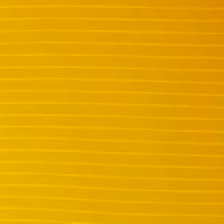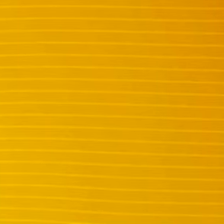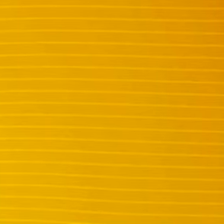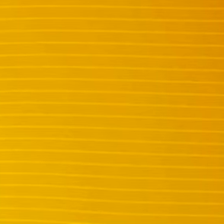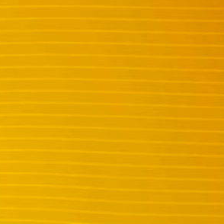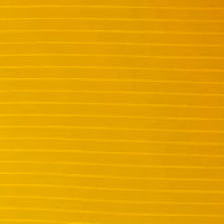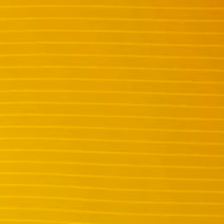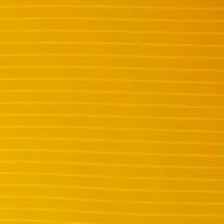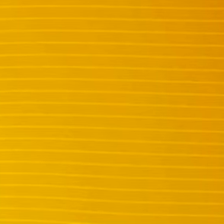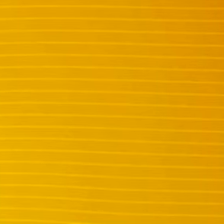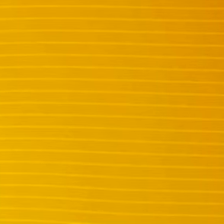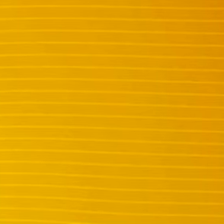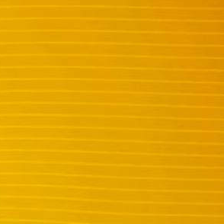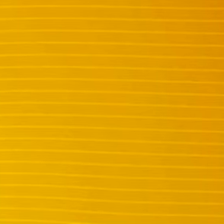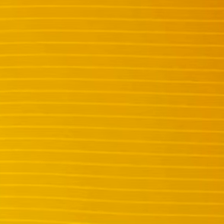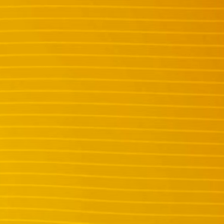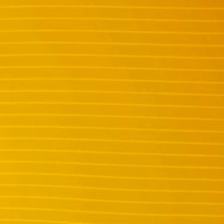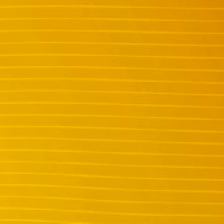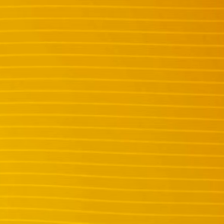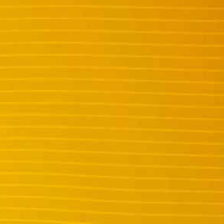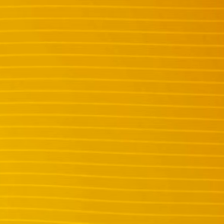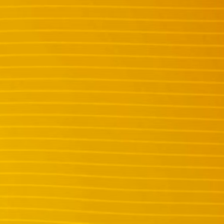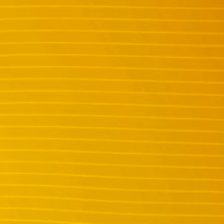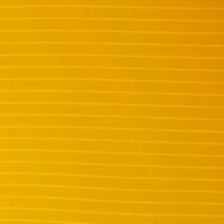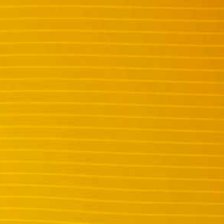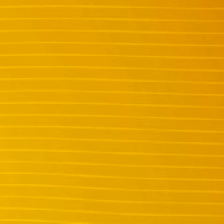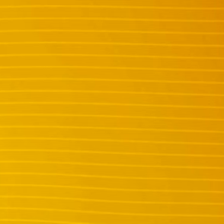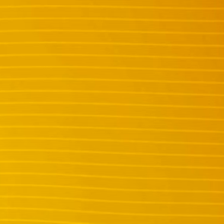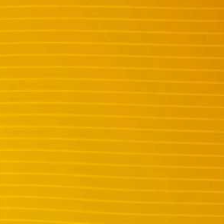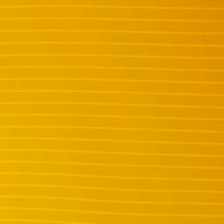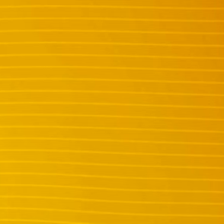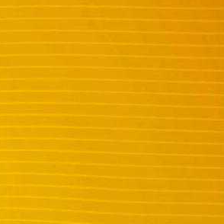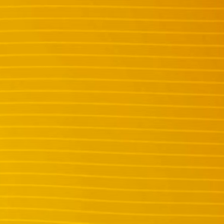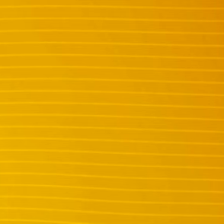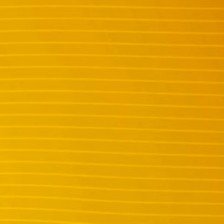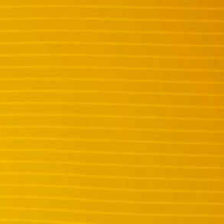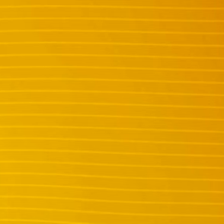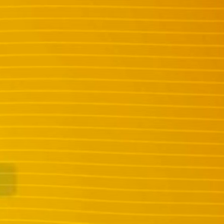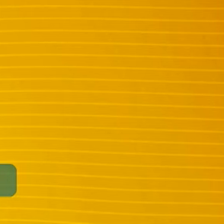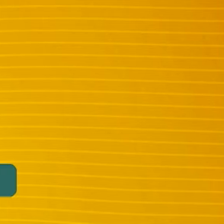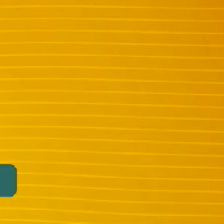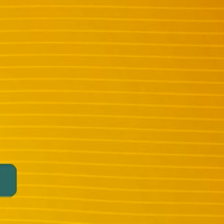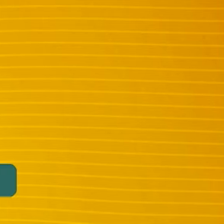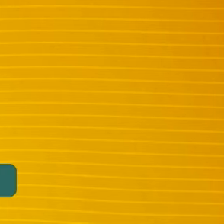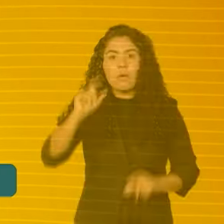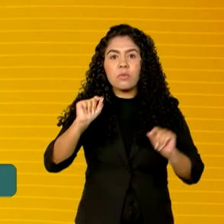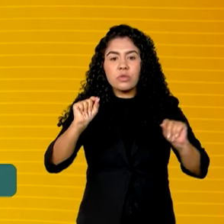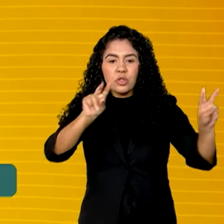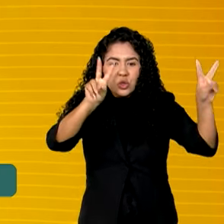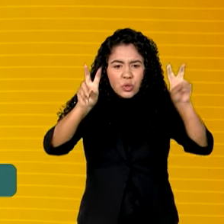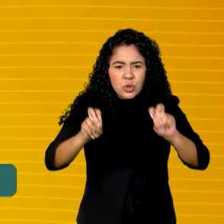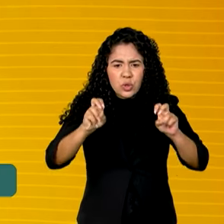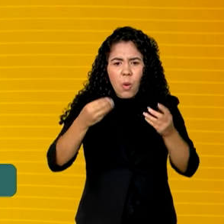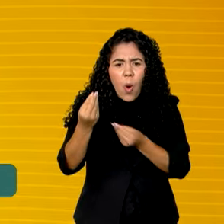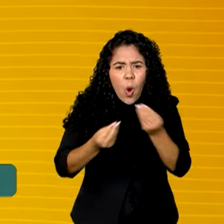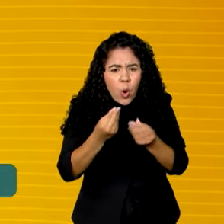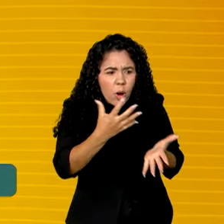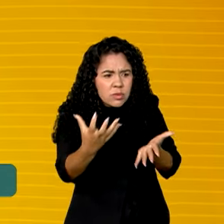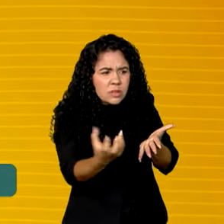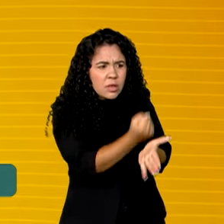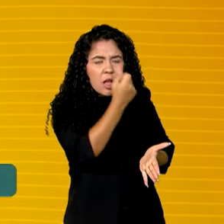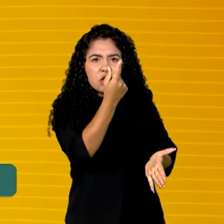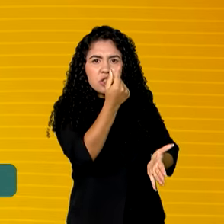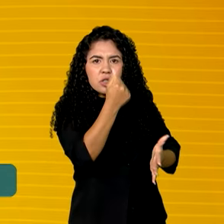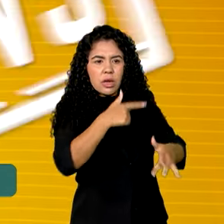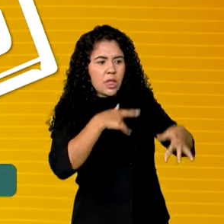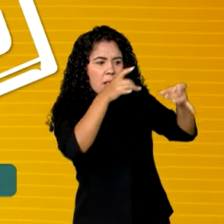Circulou nos últimos dias um vídeo falso em que o ministro da Fazenda, Fernando Haddad, dá orientações sobre como resgatar dinheiro esquecido